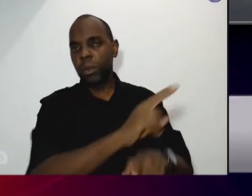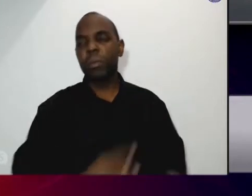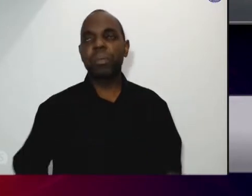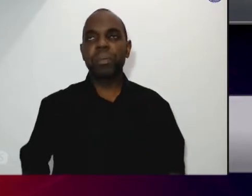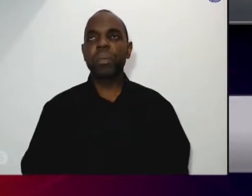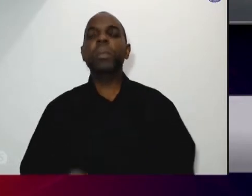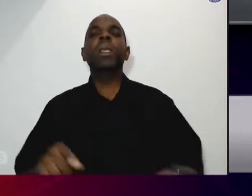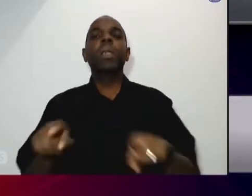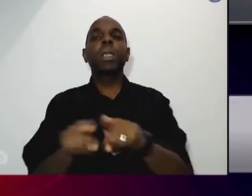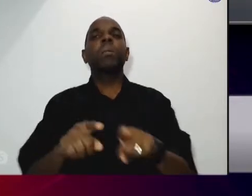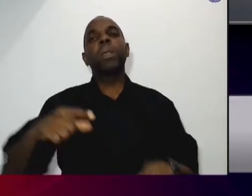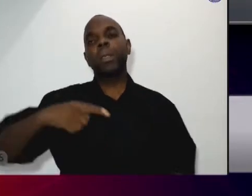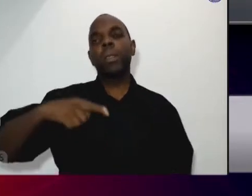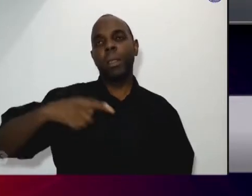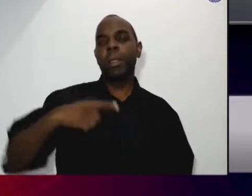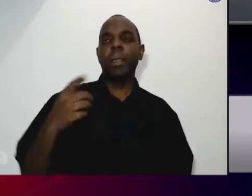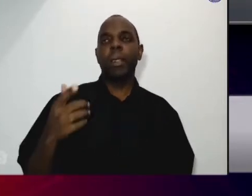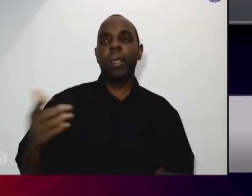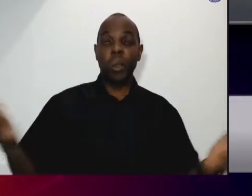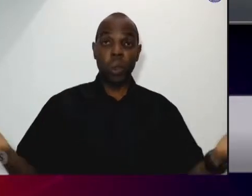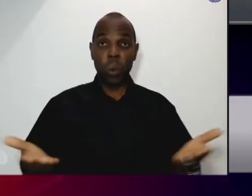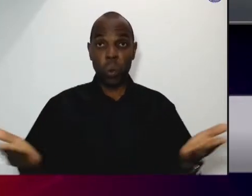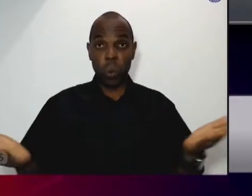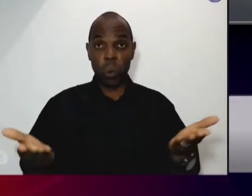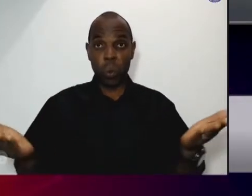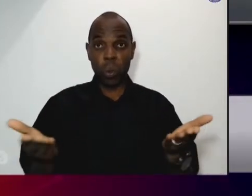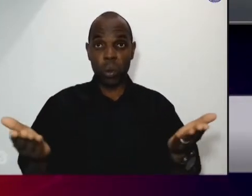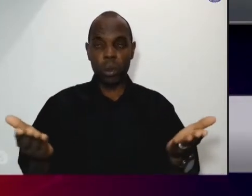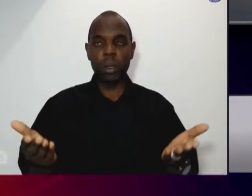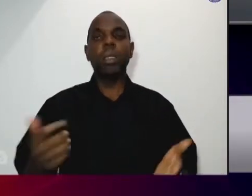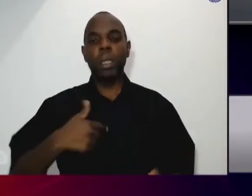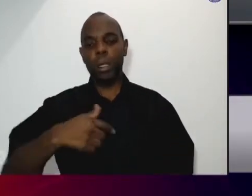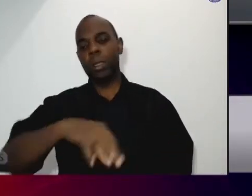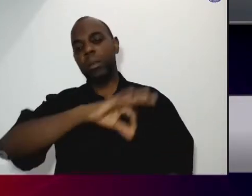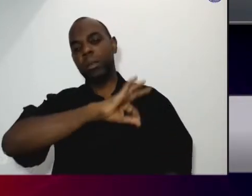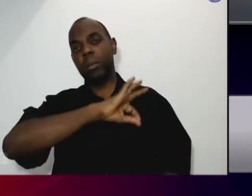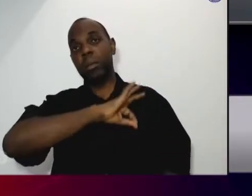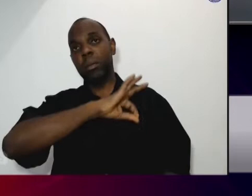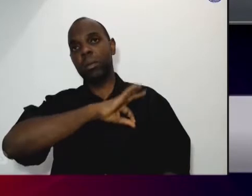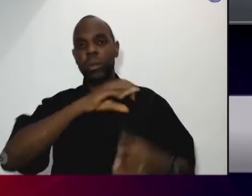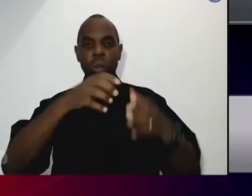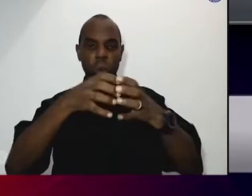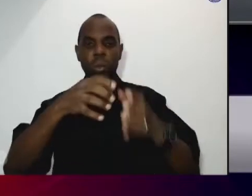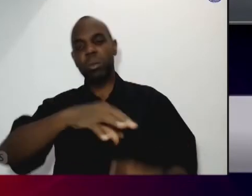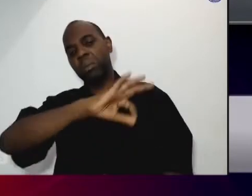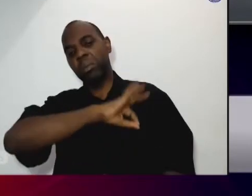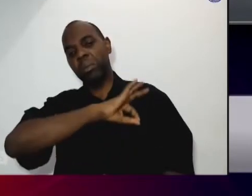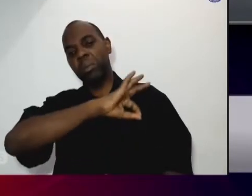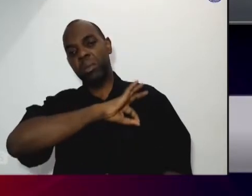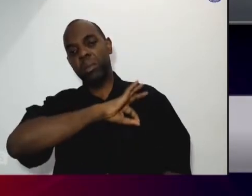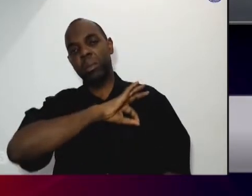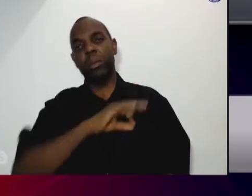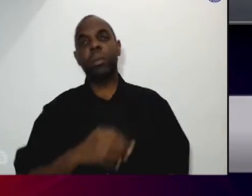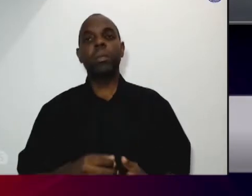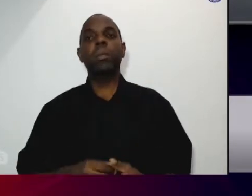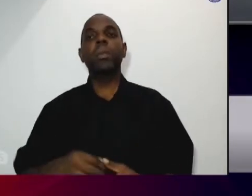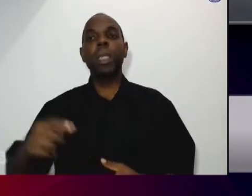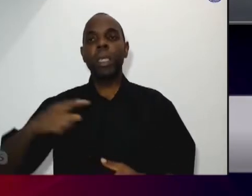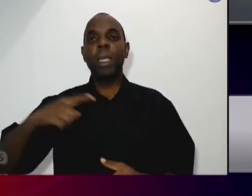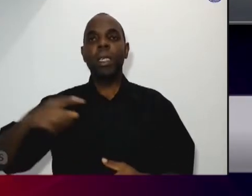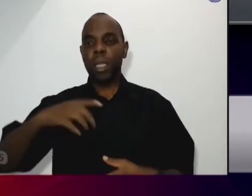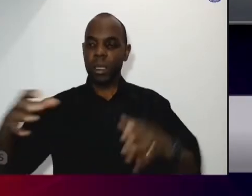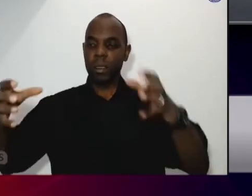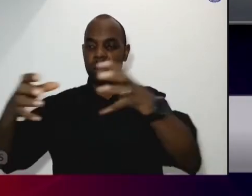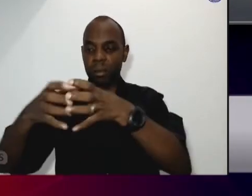uma coincidência que hoje a guarda nossa da primeira turma né foi a nossa data de admissão há 14 anos